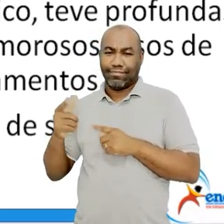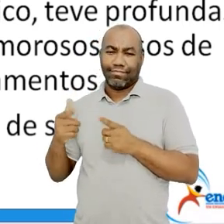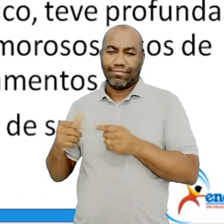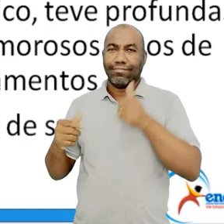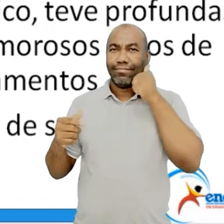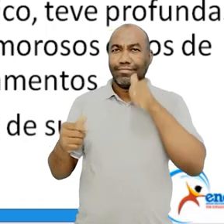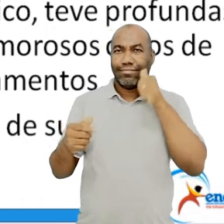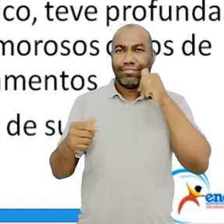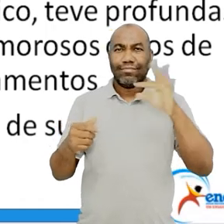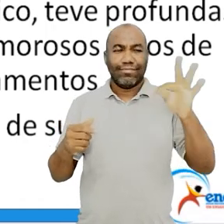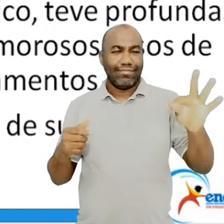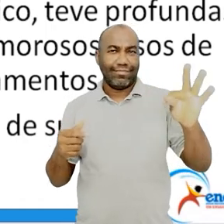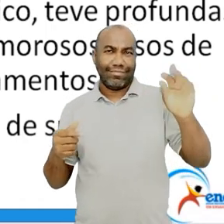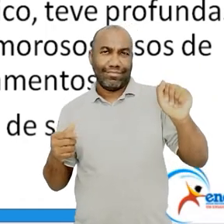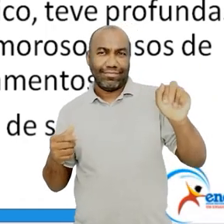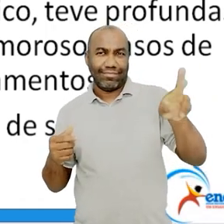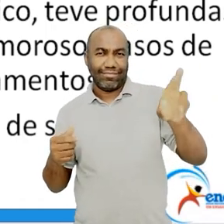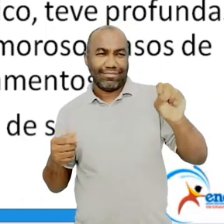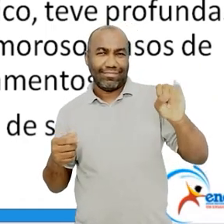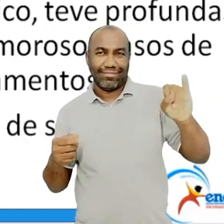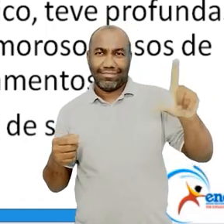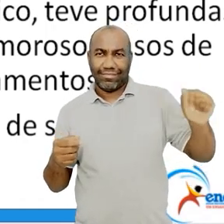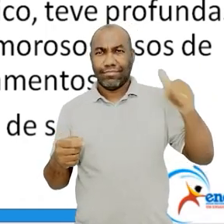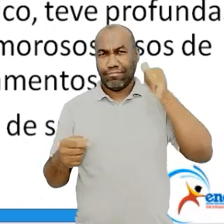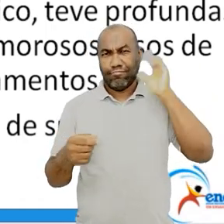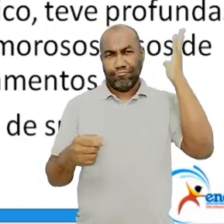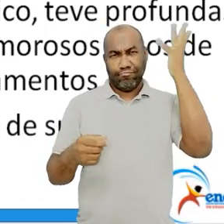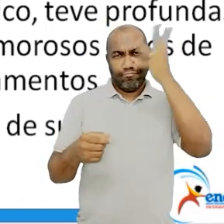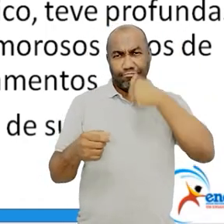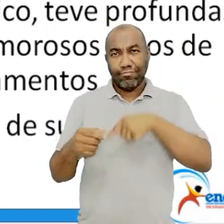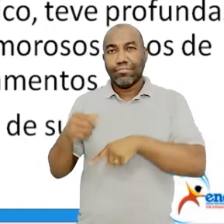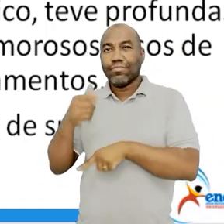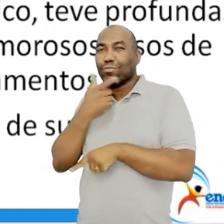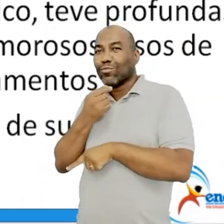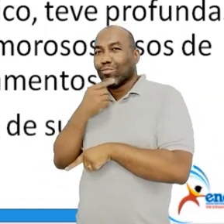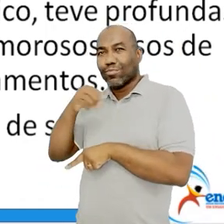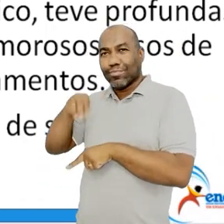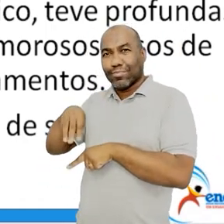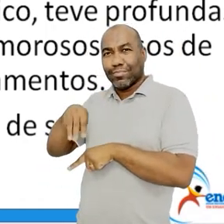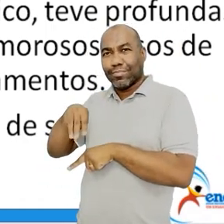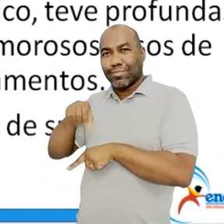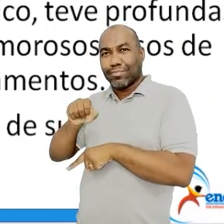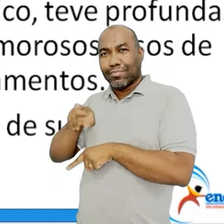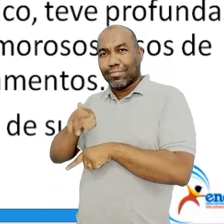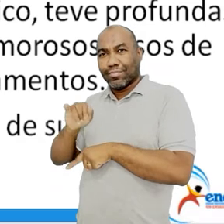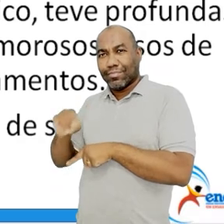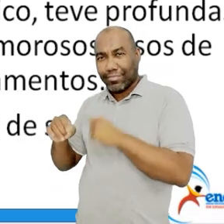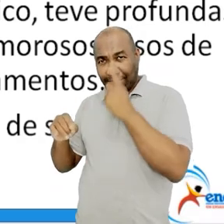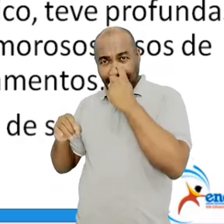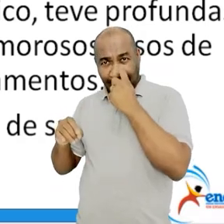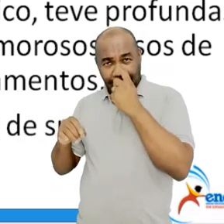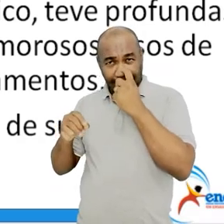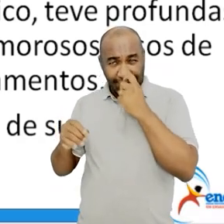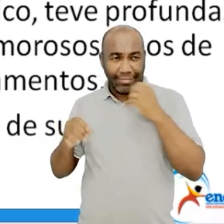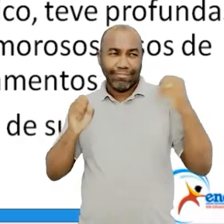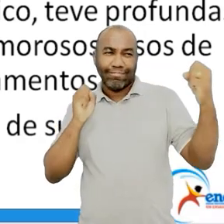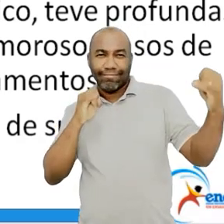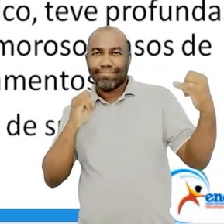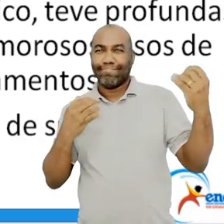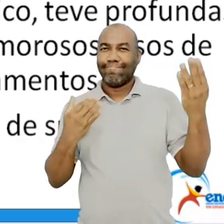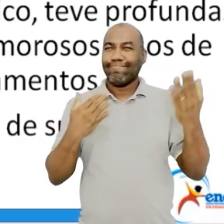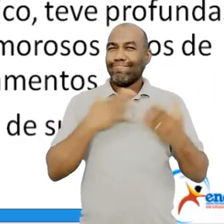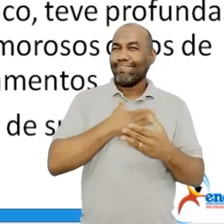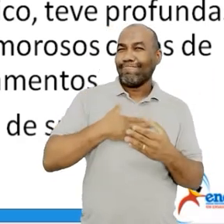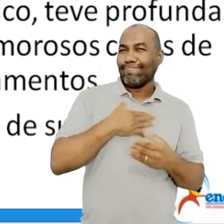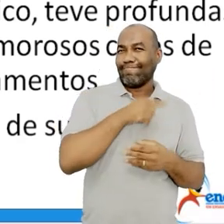linda, finíssima, né? E eles, os dois, dividiam o mesmo amor e quem casa com ela é Oswaldo de Andrade. Oswaldo de